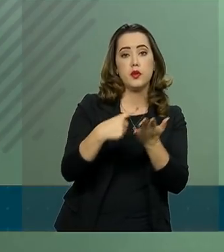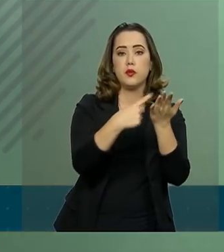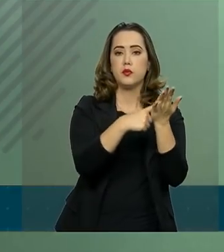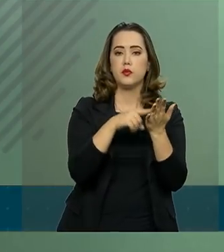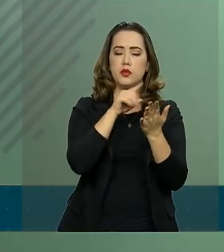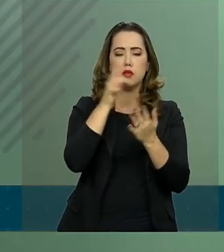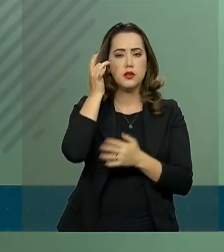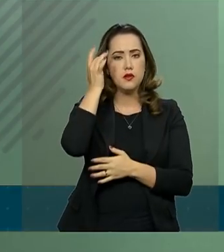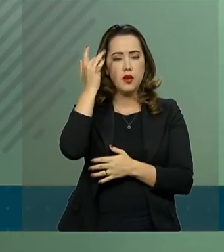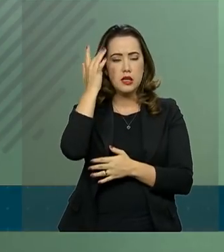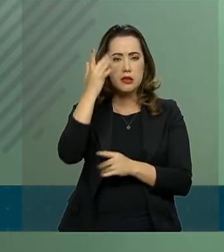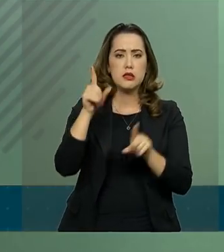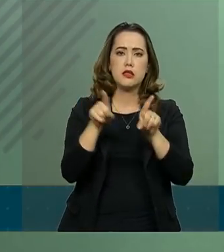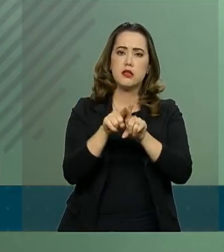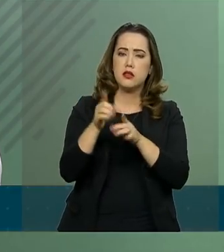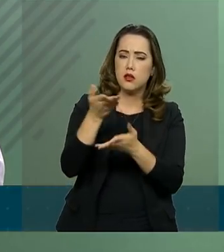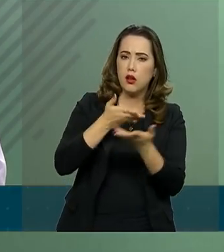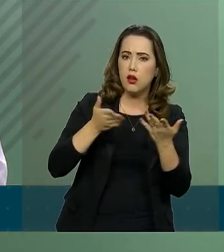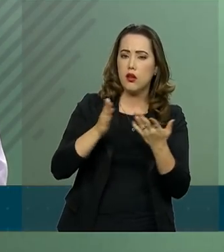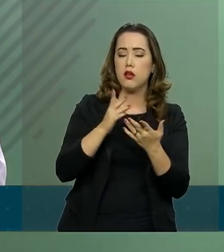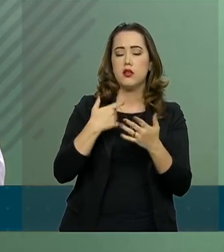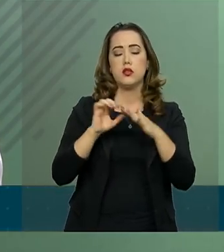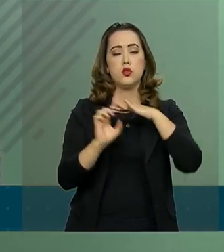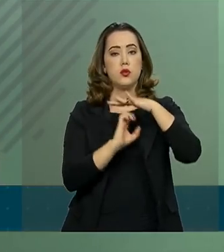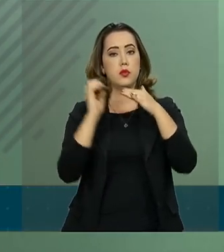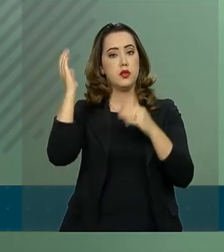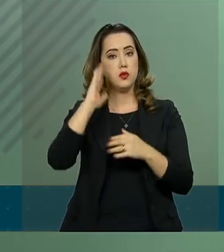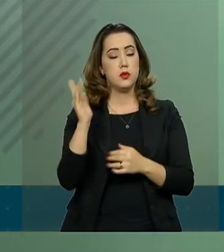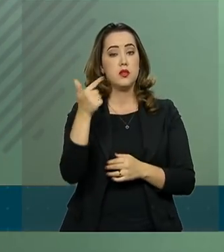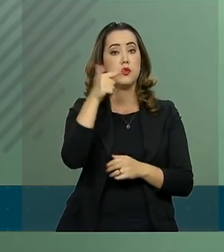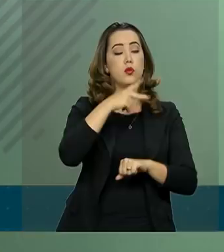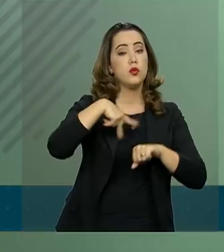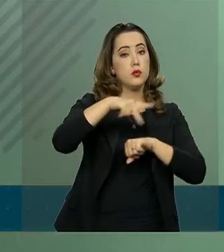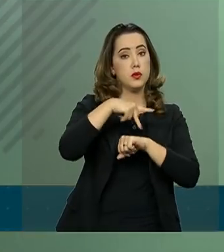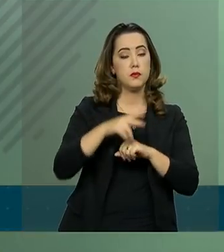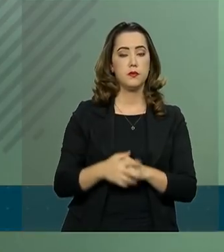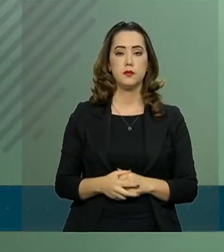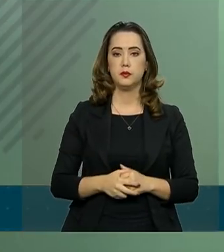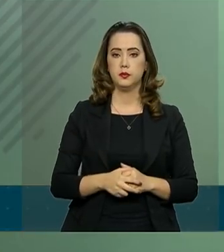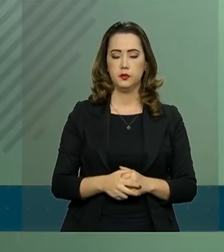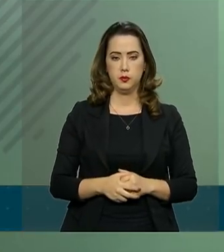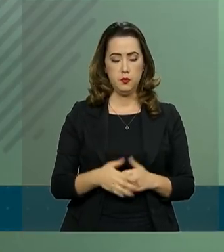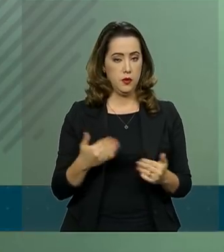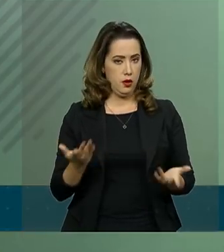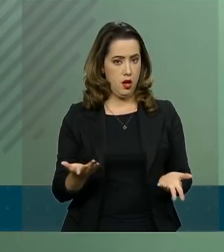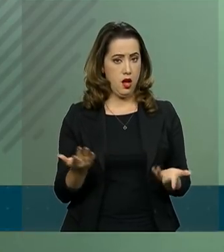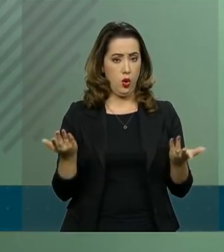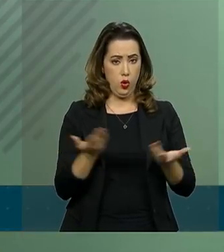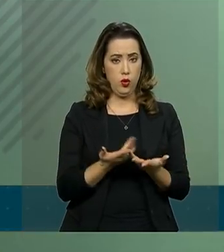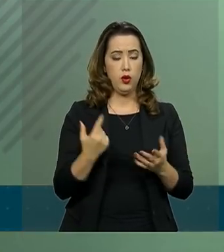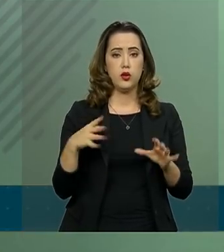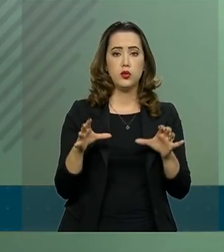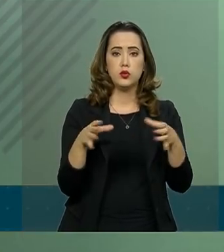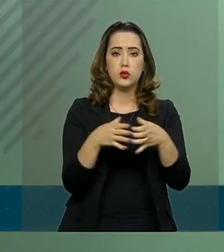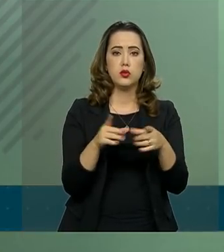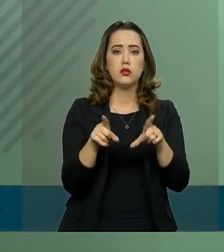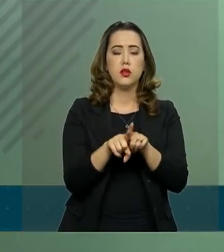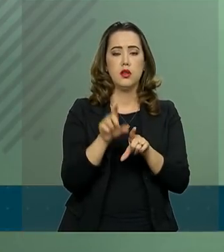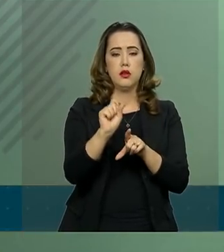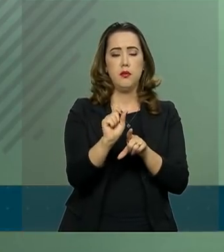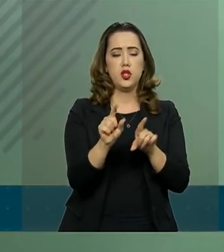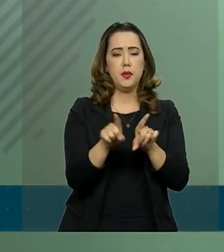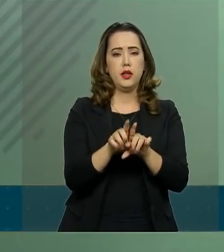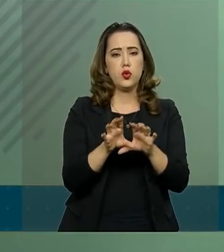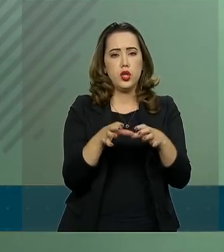registro de empresas brasileiras em outros países. Com a ação adotada, um dos